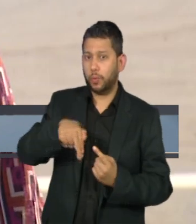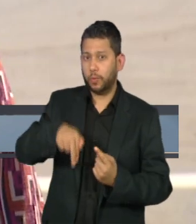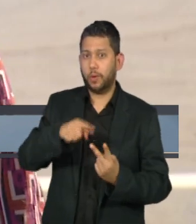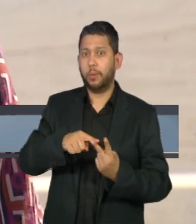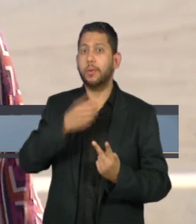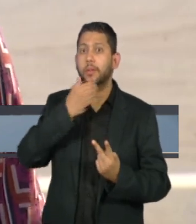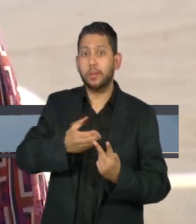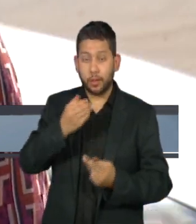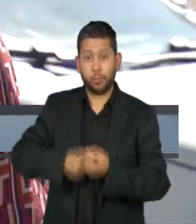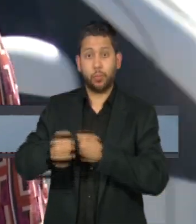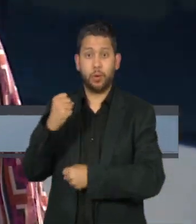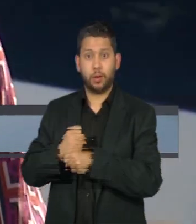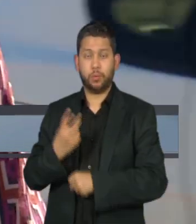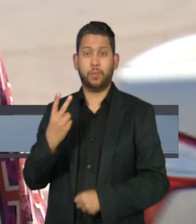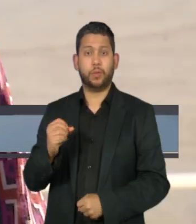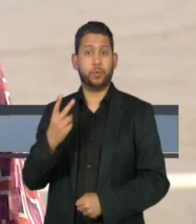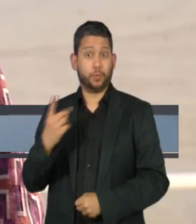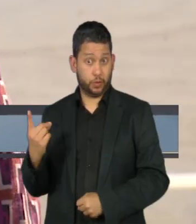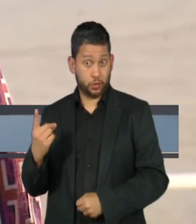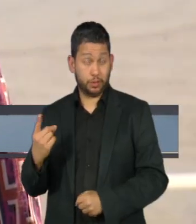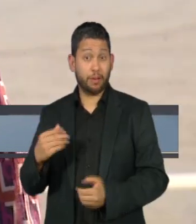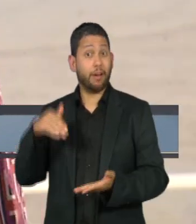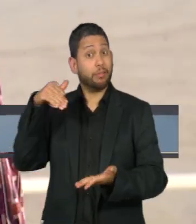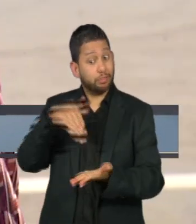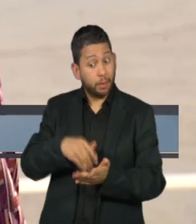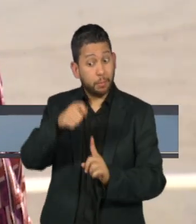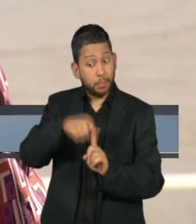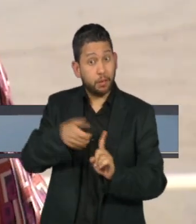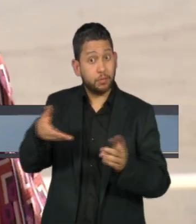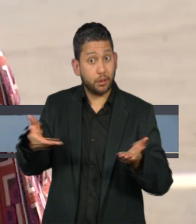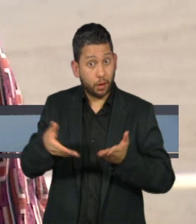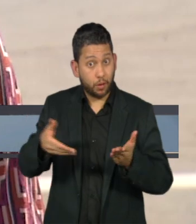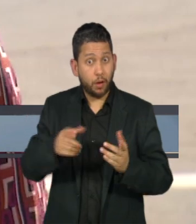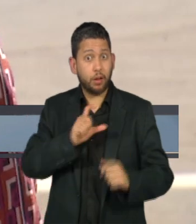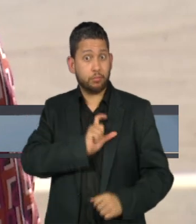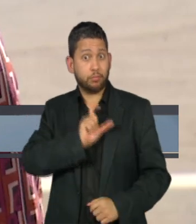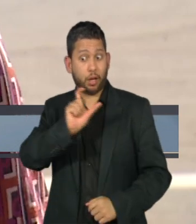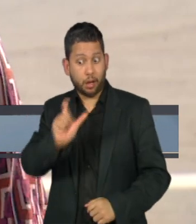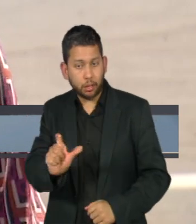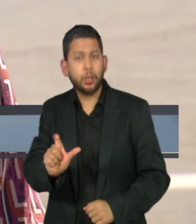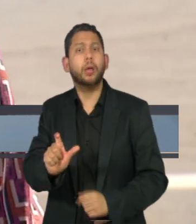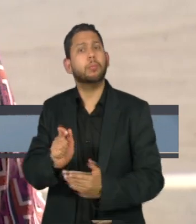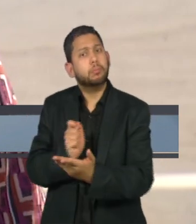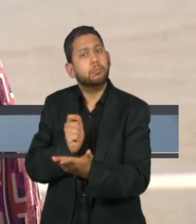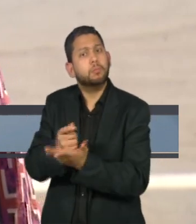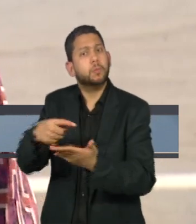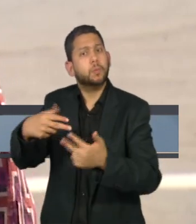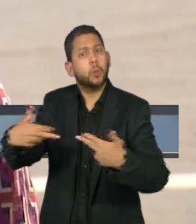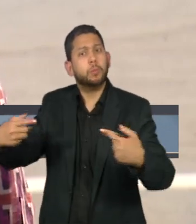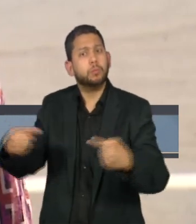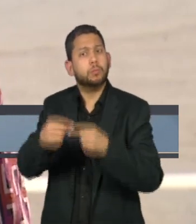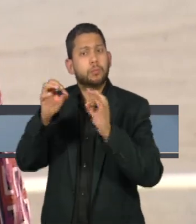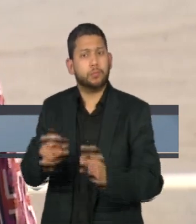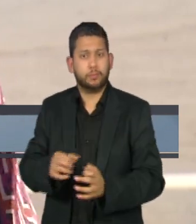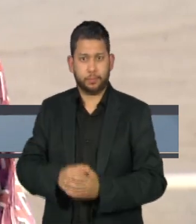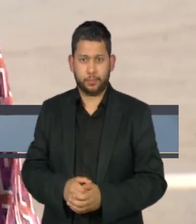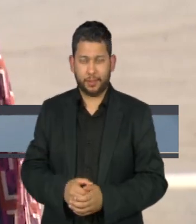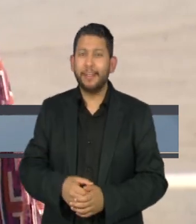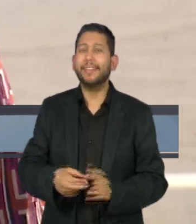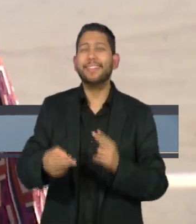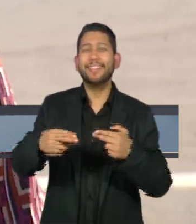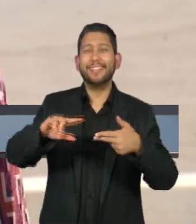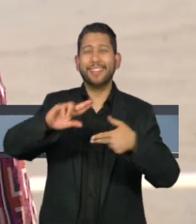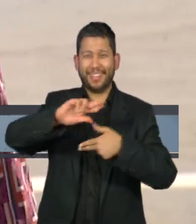2020, tem até o final deste mês para regularizar. Segundo dados do DETRAN de Mato Grosso do Sul,